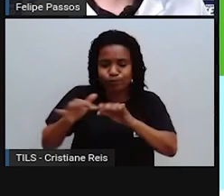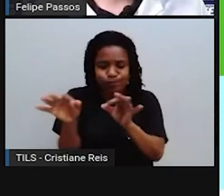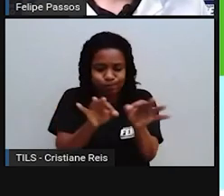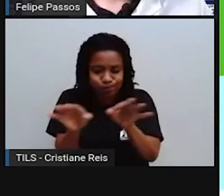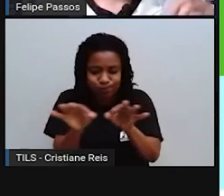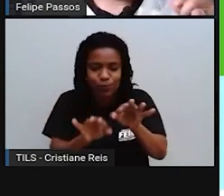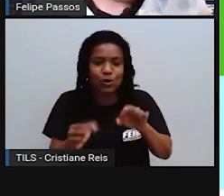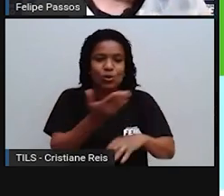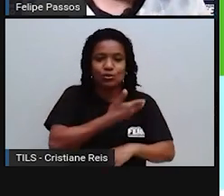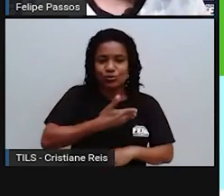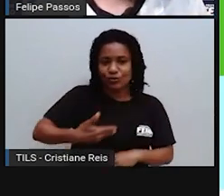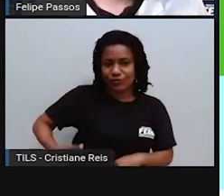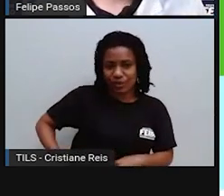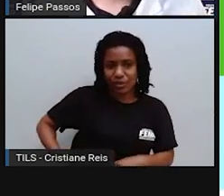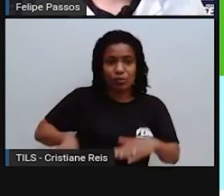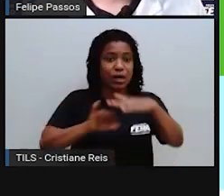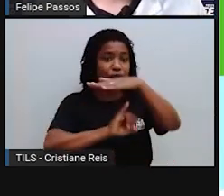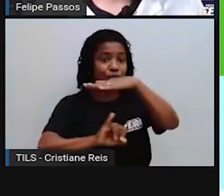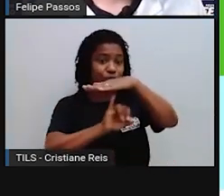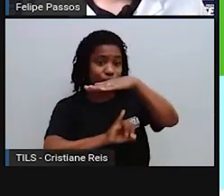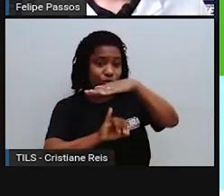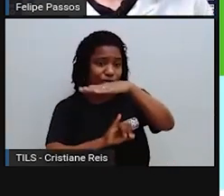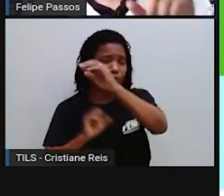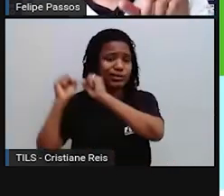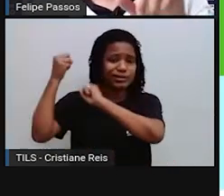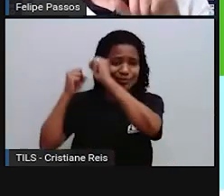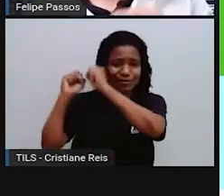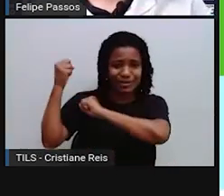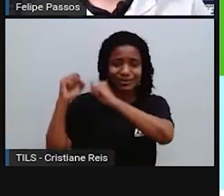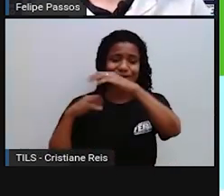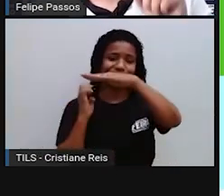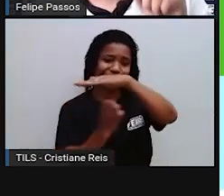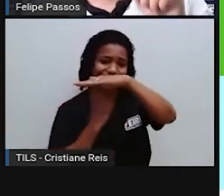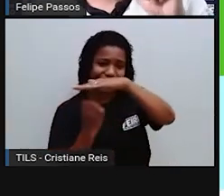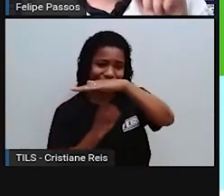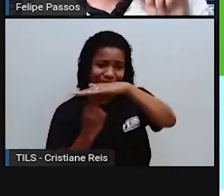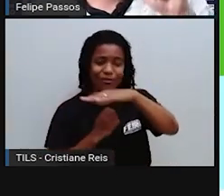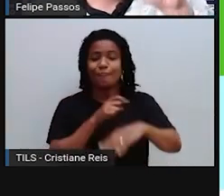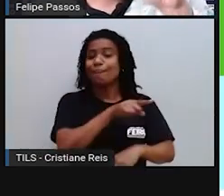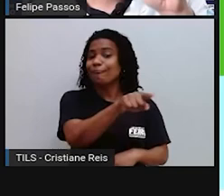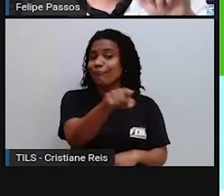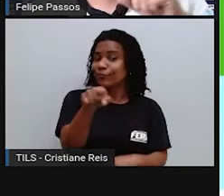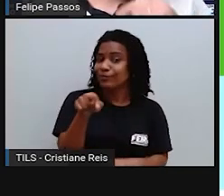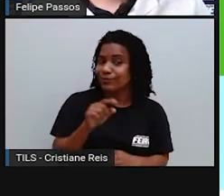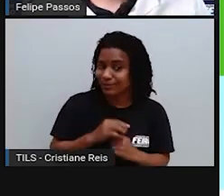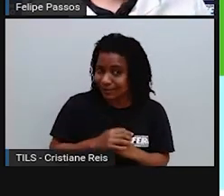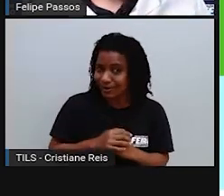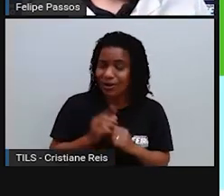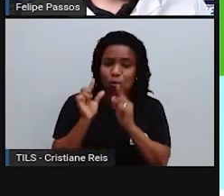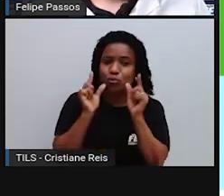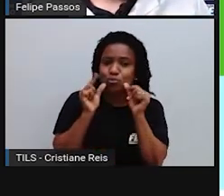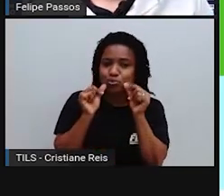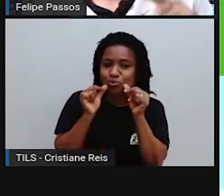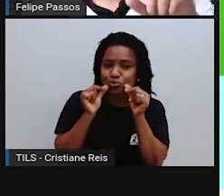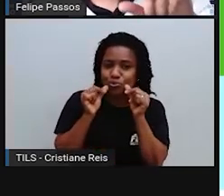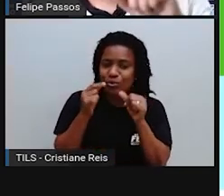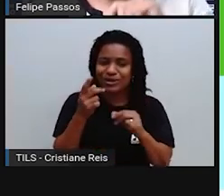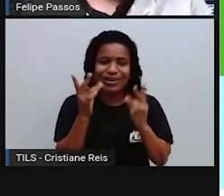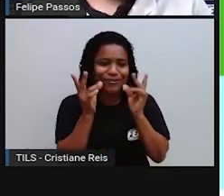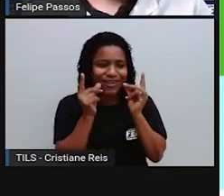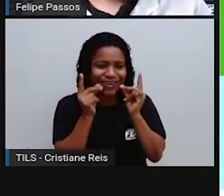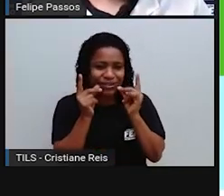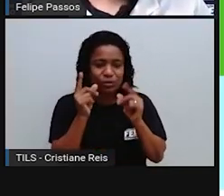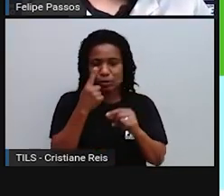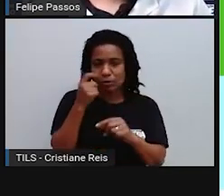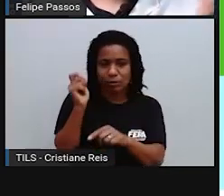prática, as instituições precisam colocar em prática. Você precisa não jogar aquele papelzinho de bala na rua, você precisa